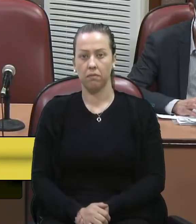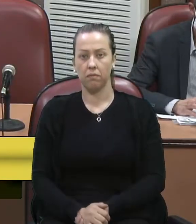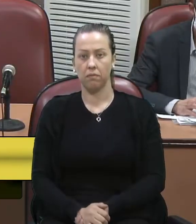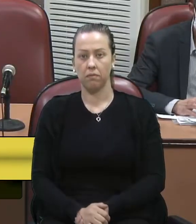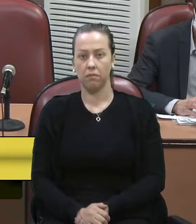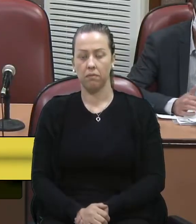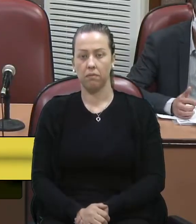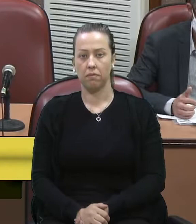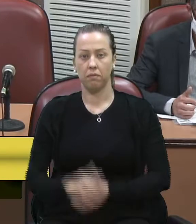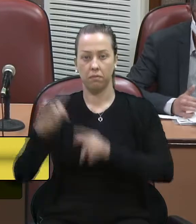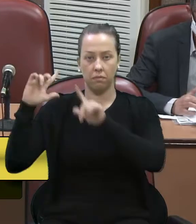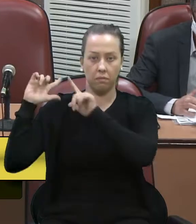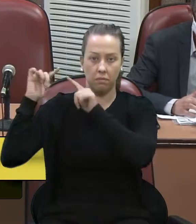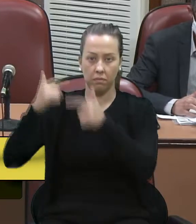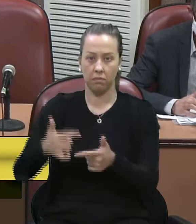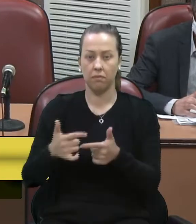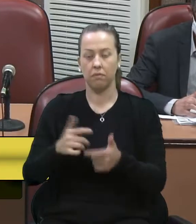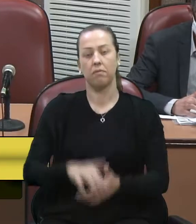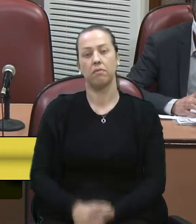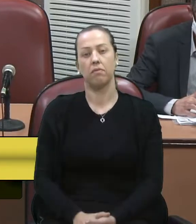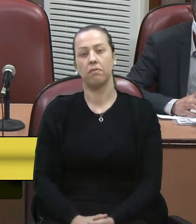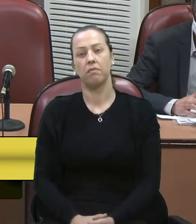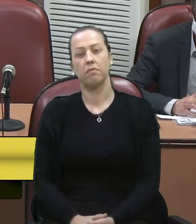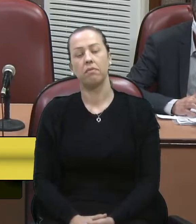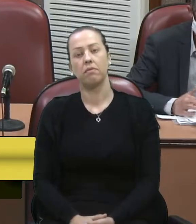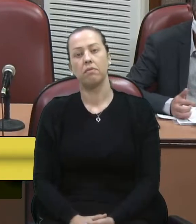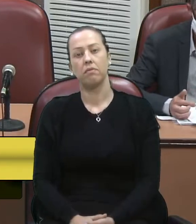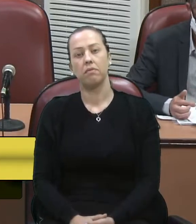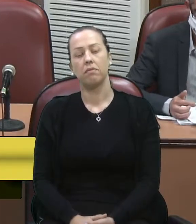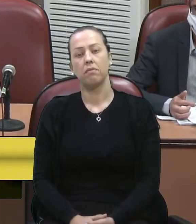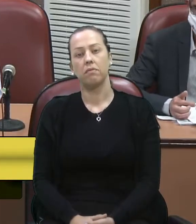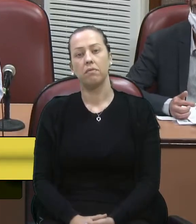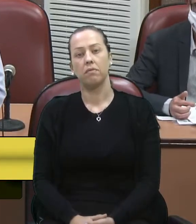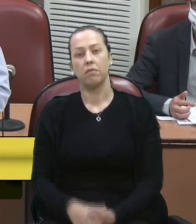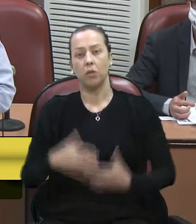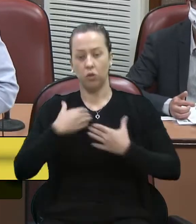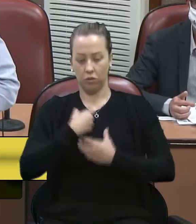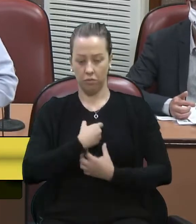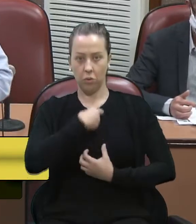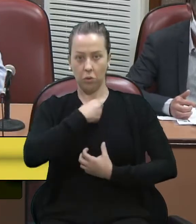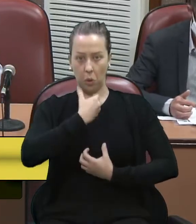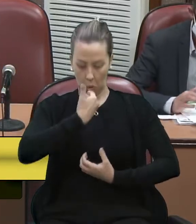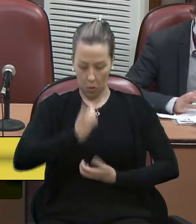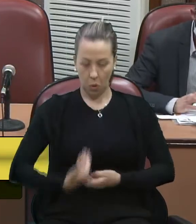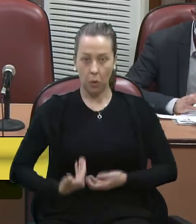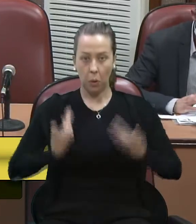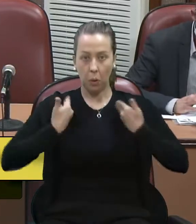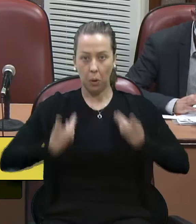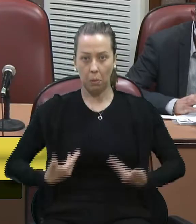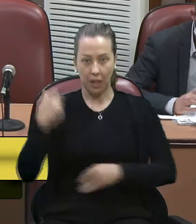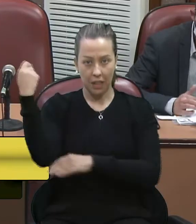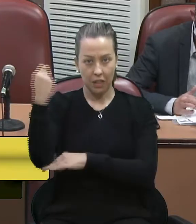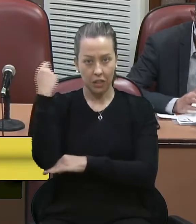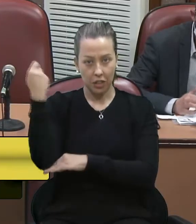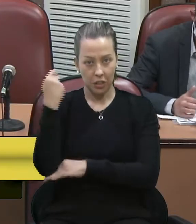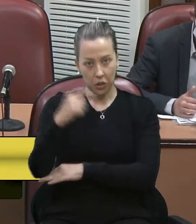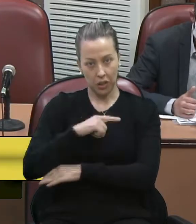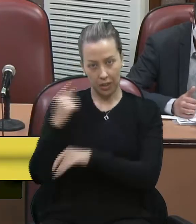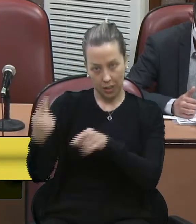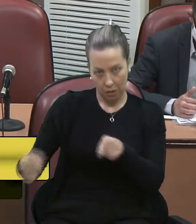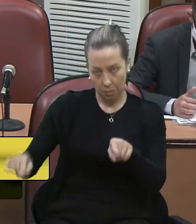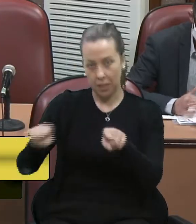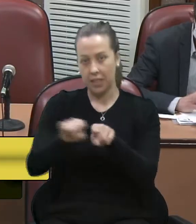sobre o tradicionalismo. Eu vim puxado hoje e tenho a parceria